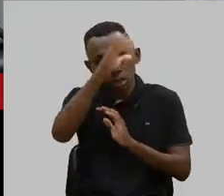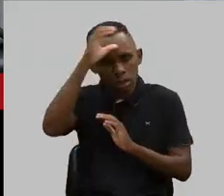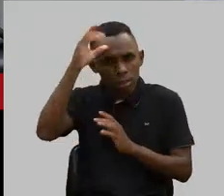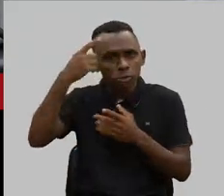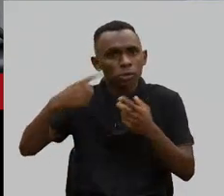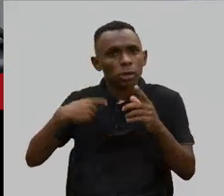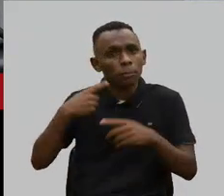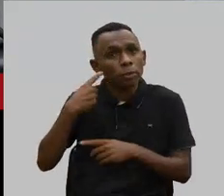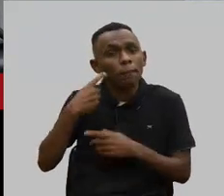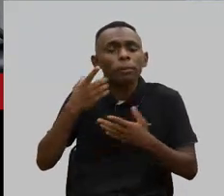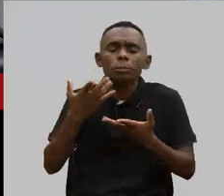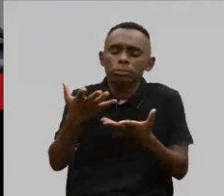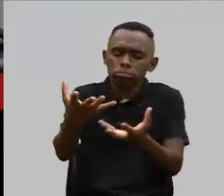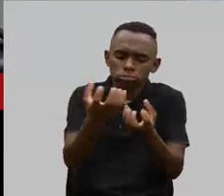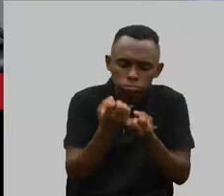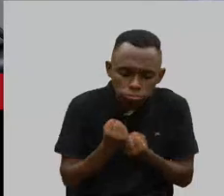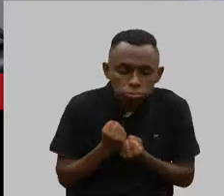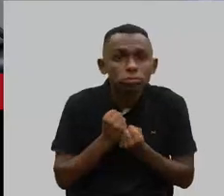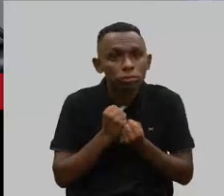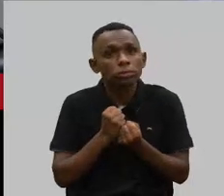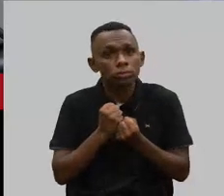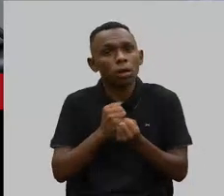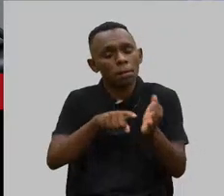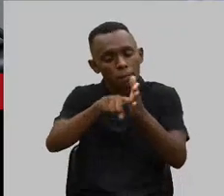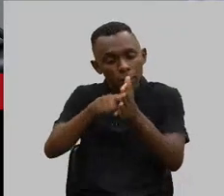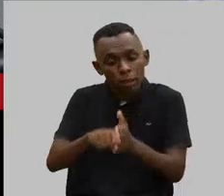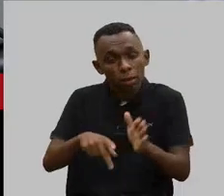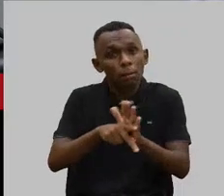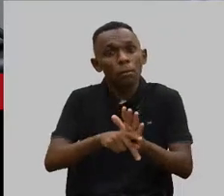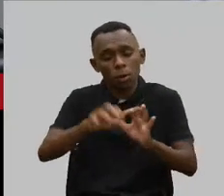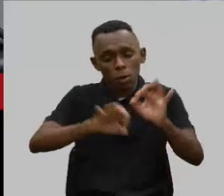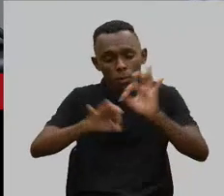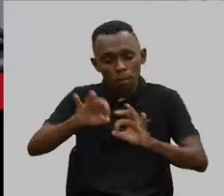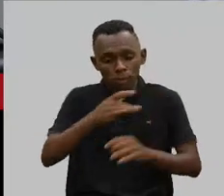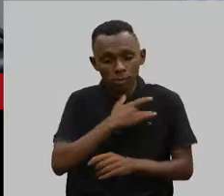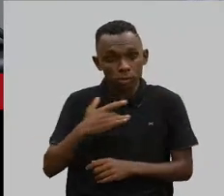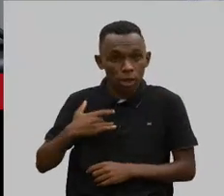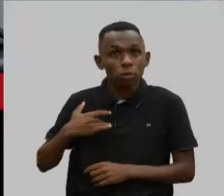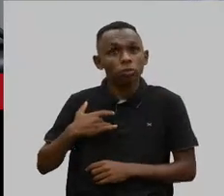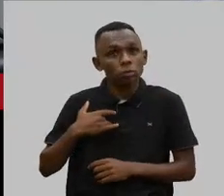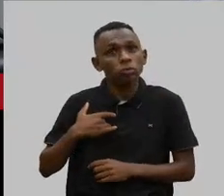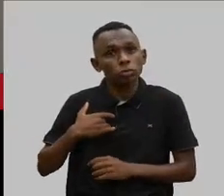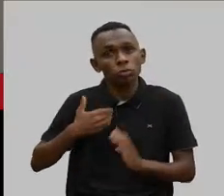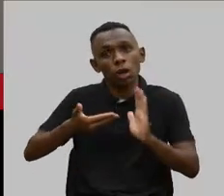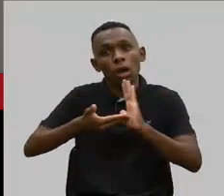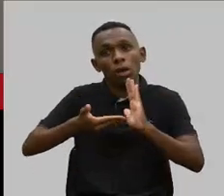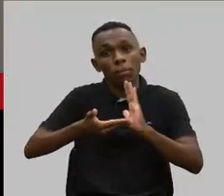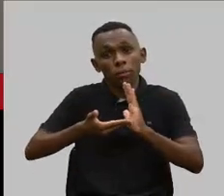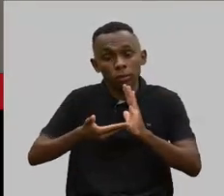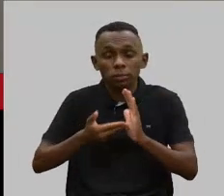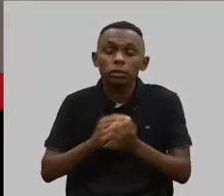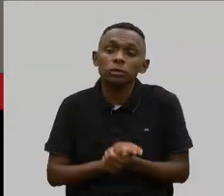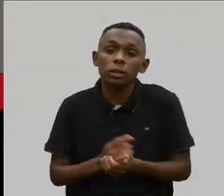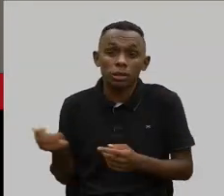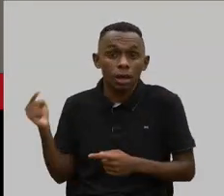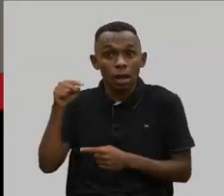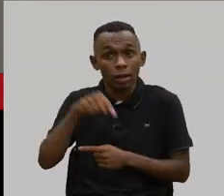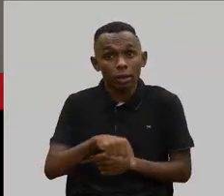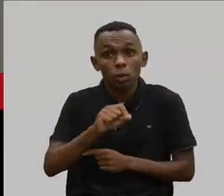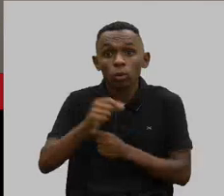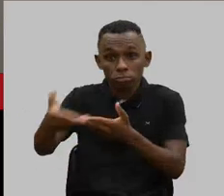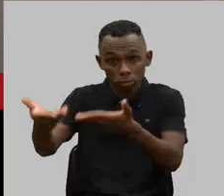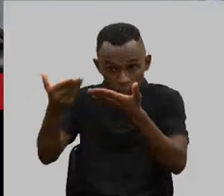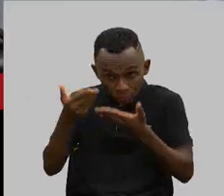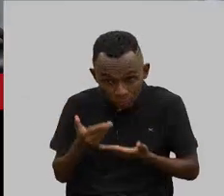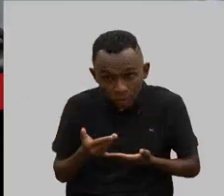colheita de assinaturas para a CPI dos planos de saúde na Câmara dos Deputados. E eu vim aqui, deputada, para te chamar